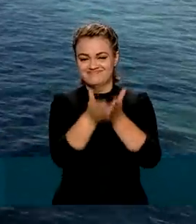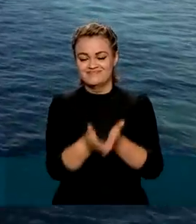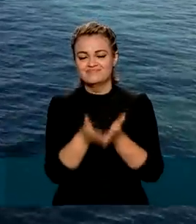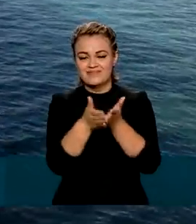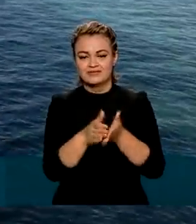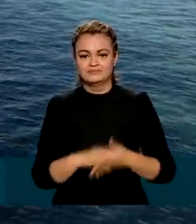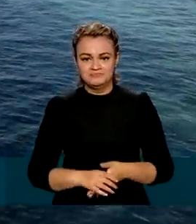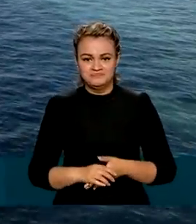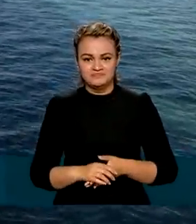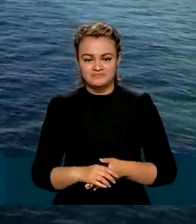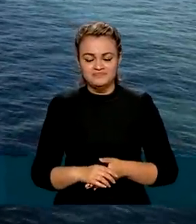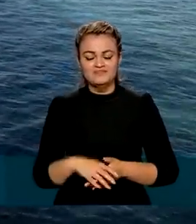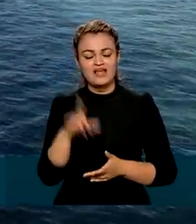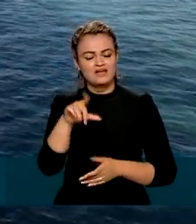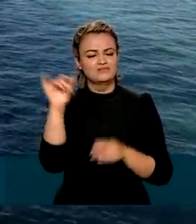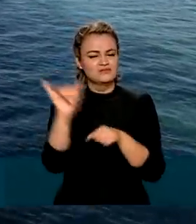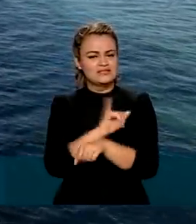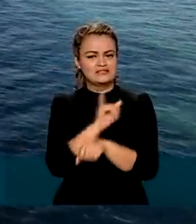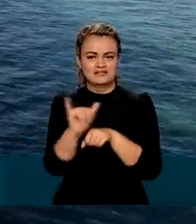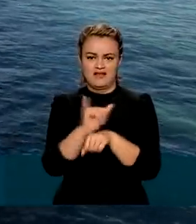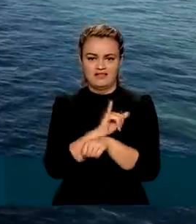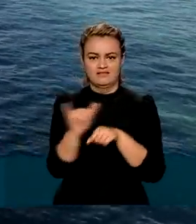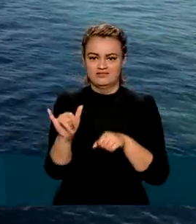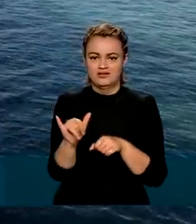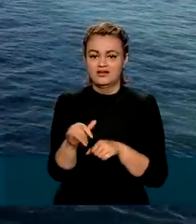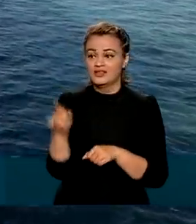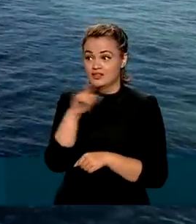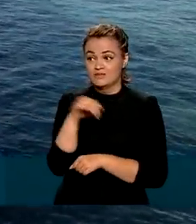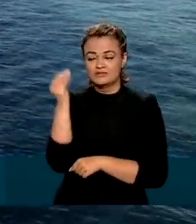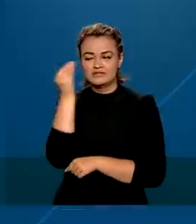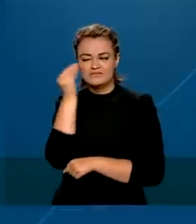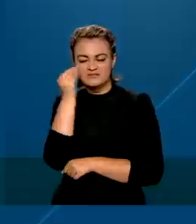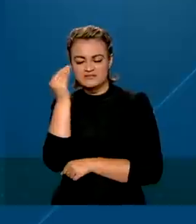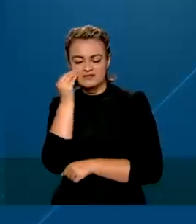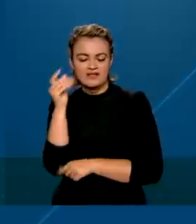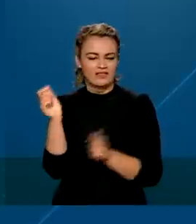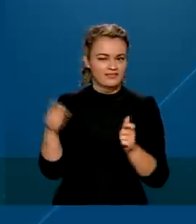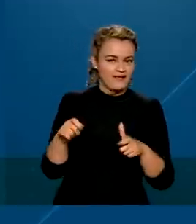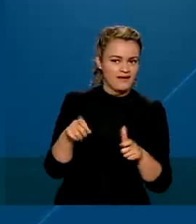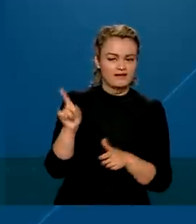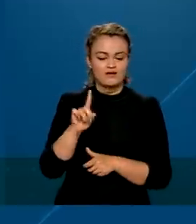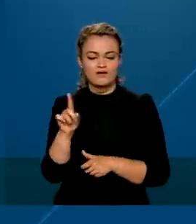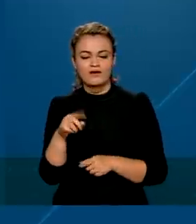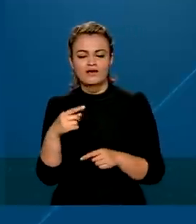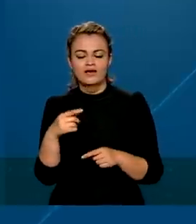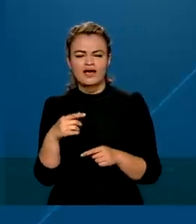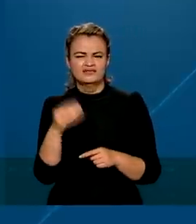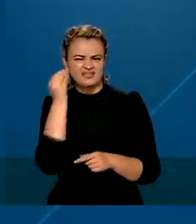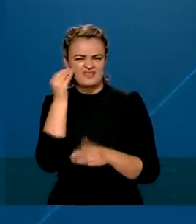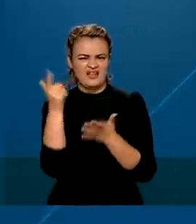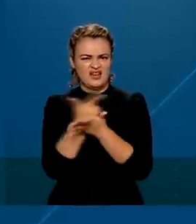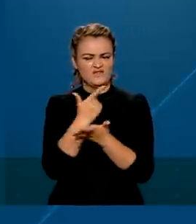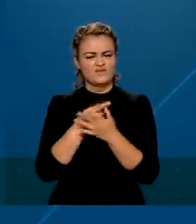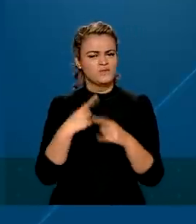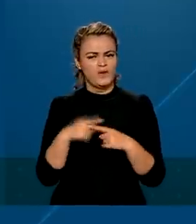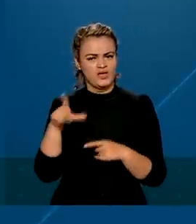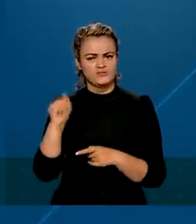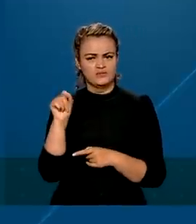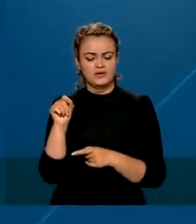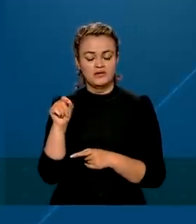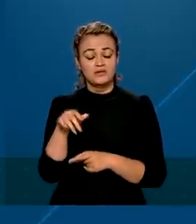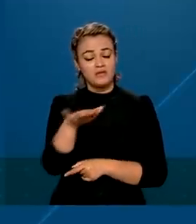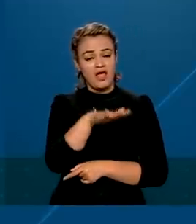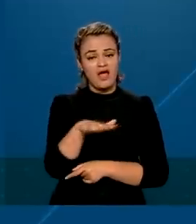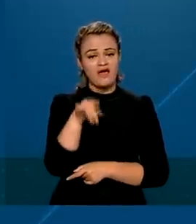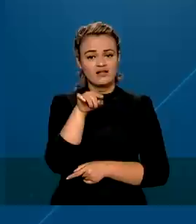uma escolha estratégica, né? A gente tem que testar o modelo. Por que os livros didáticos? Porque é uma operação sazonal.